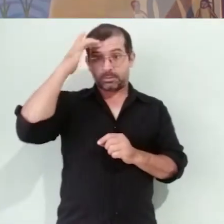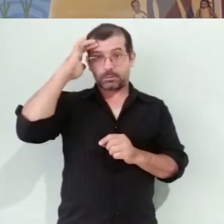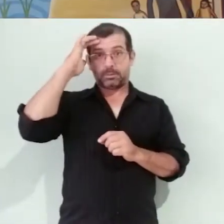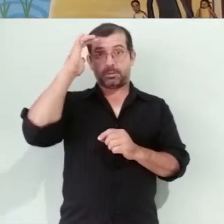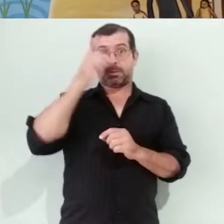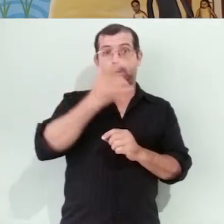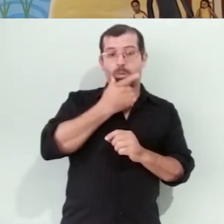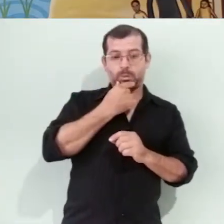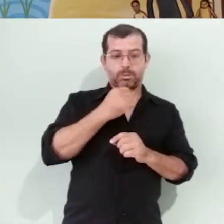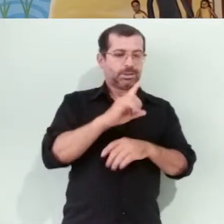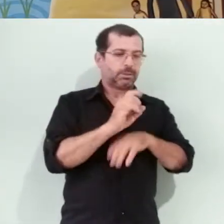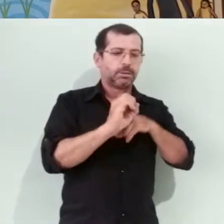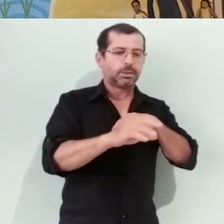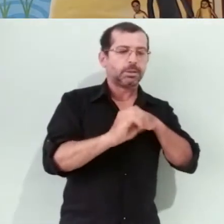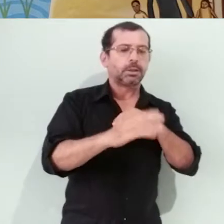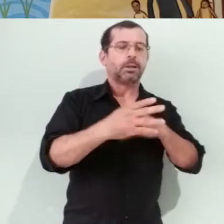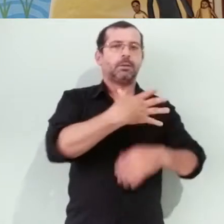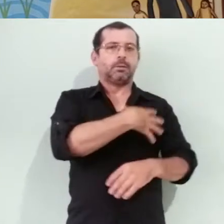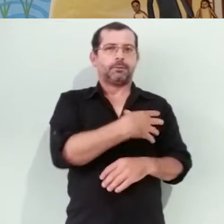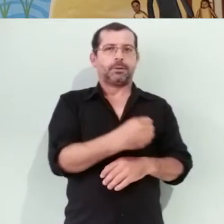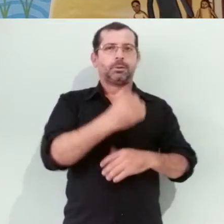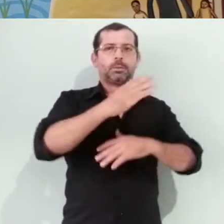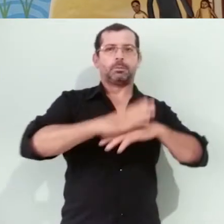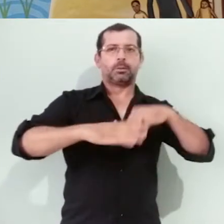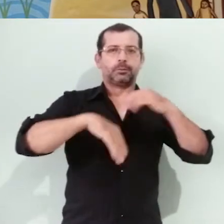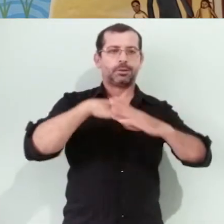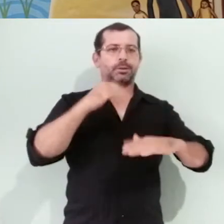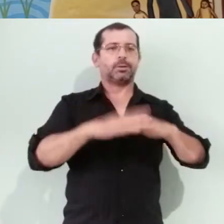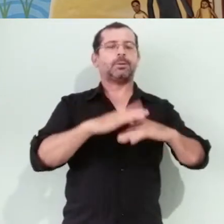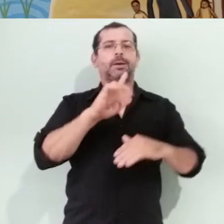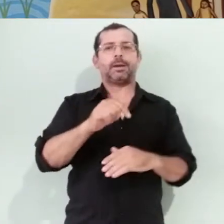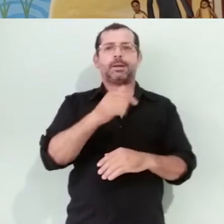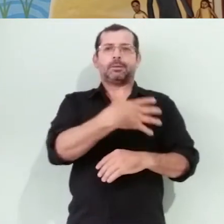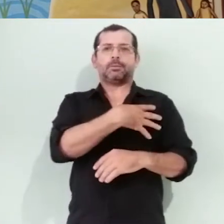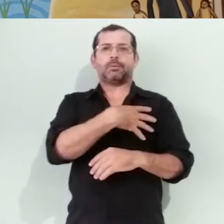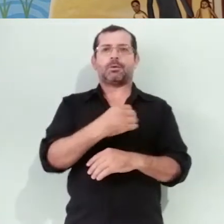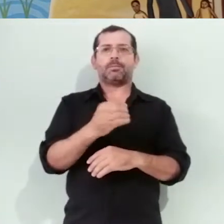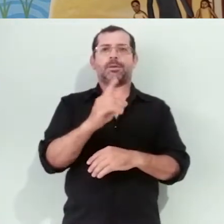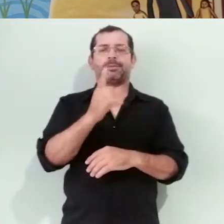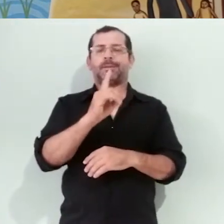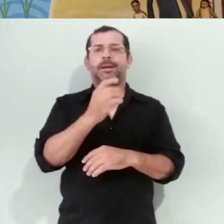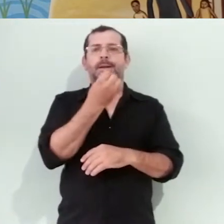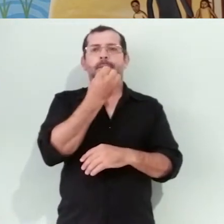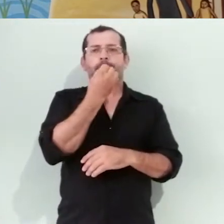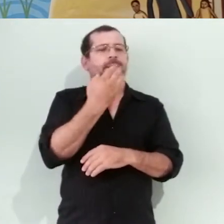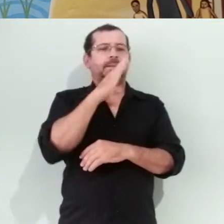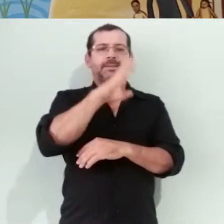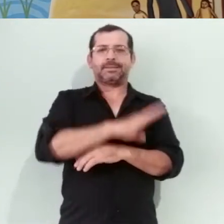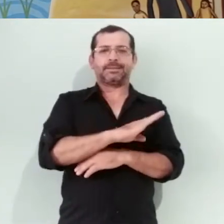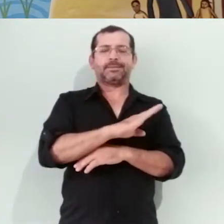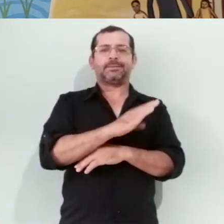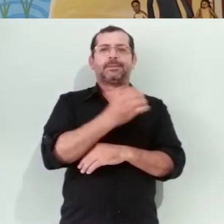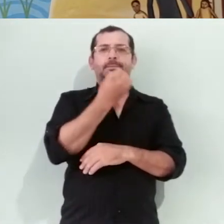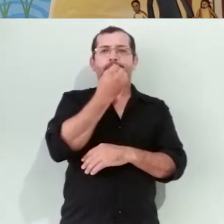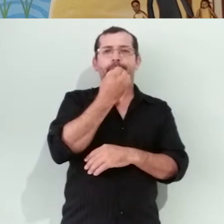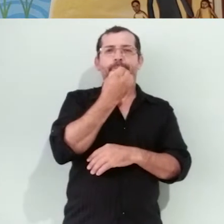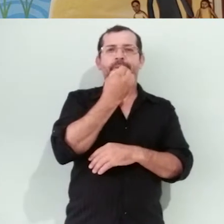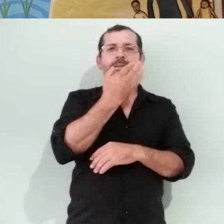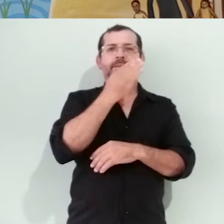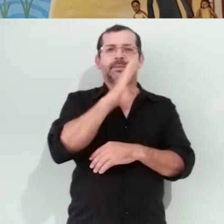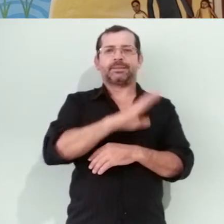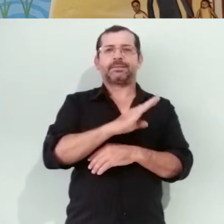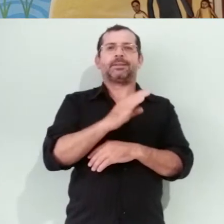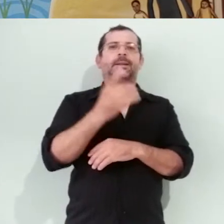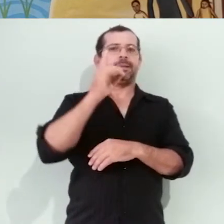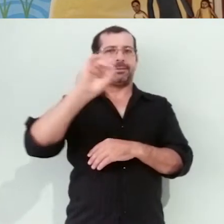não transmitia ao seu filho uma profissão, era um homem não bendito por Deus. E podia fazer do filho